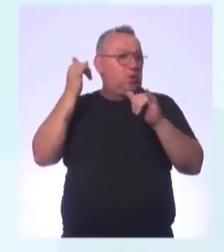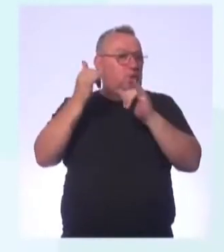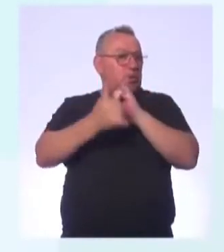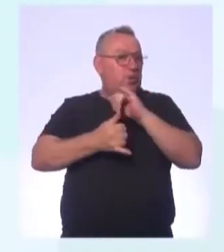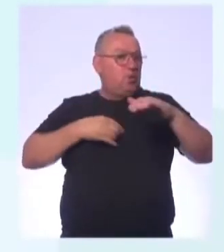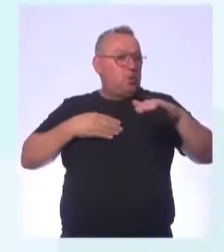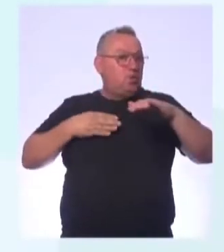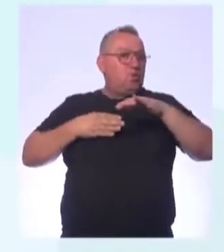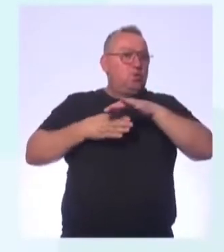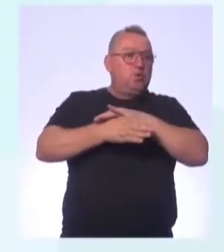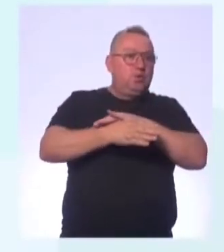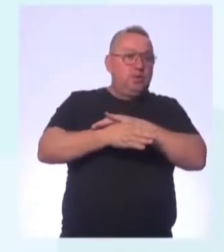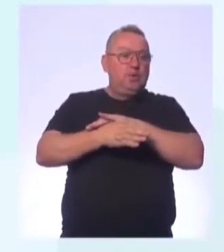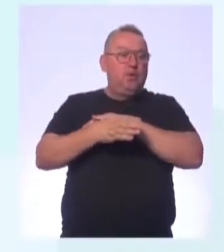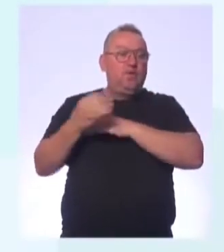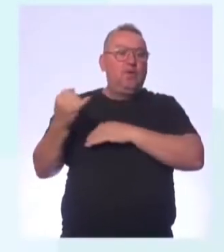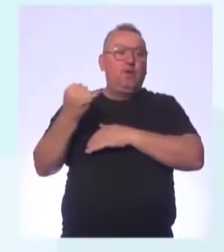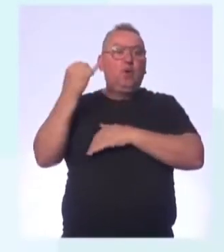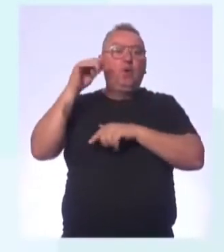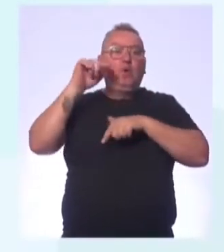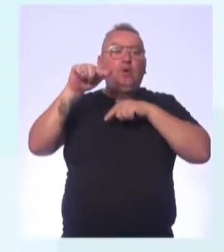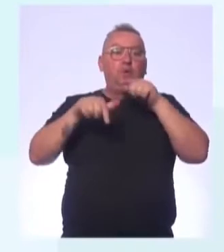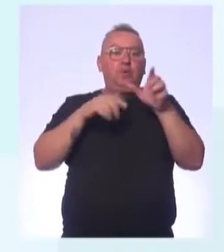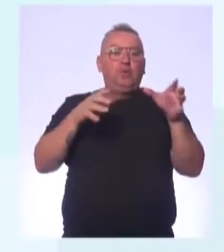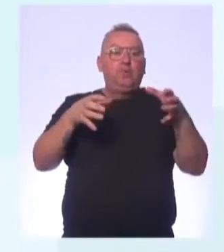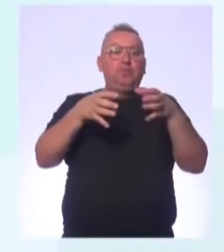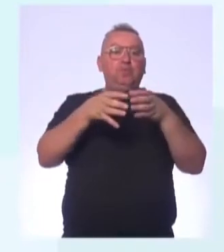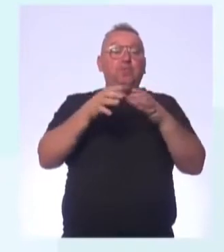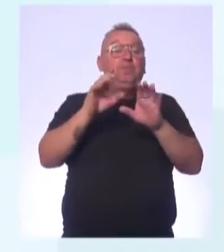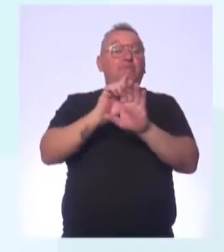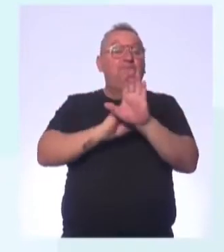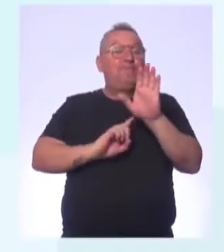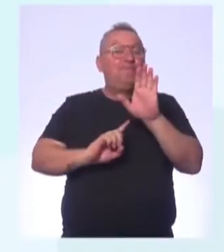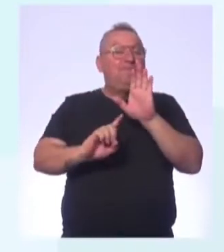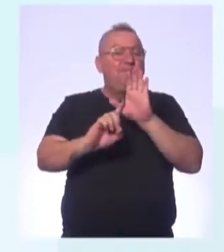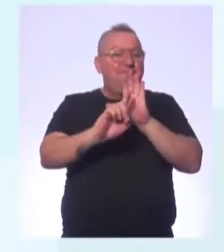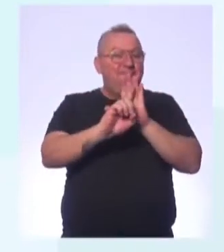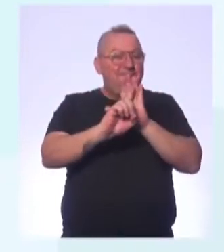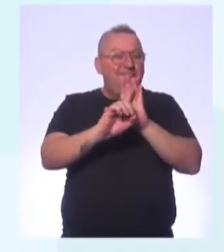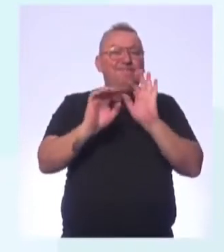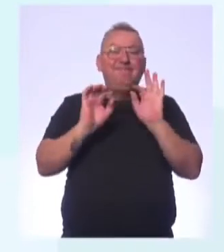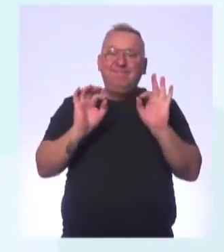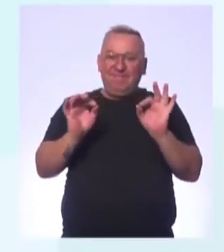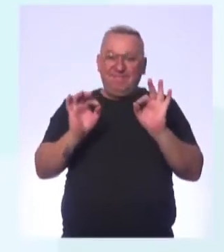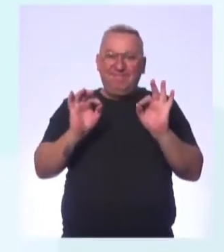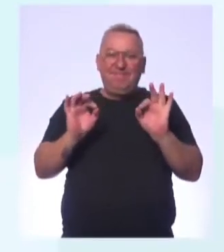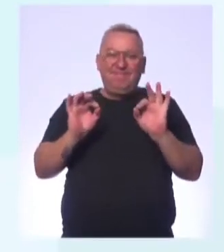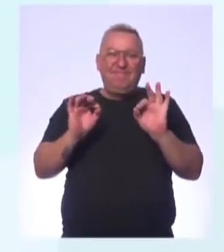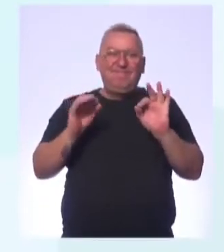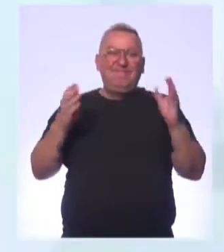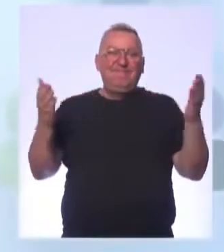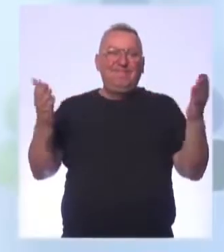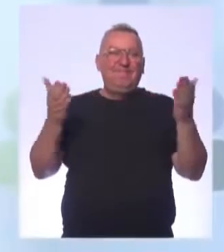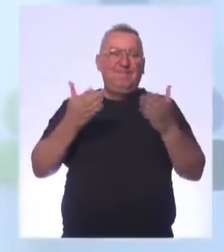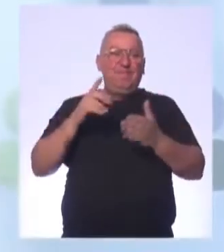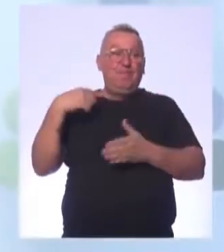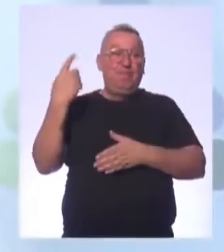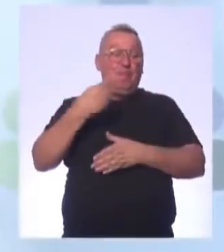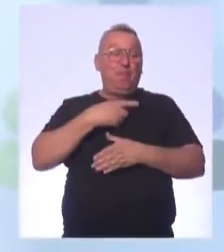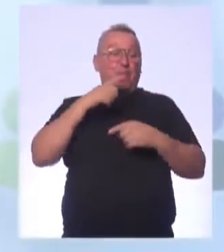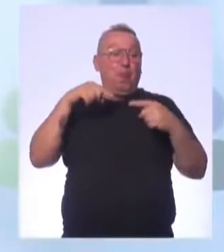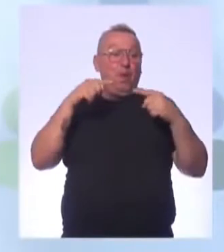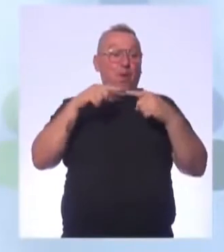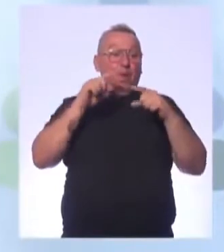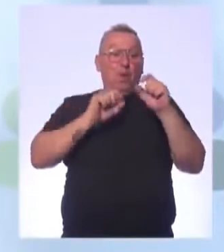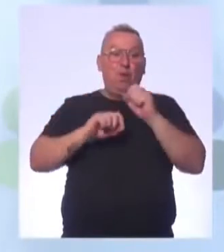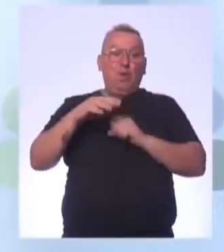em invasão, valorizando o trabalho coletivo e o protagonismo. Isso. Então, hoje, realmente, o nosso maior objetivo